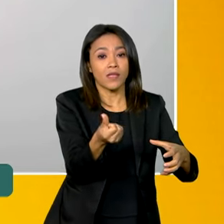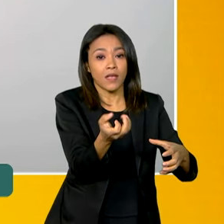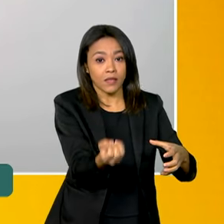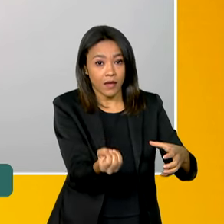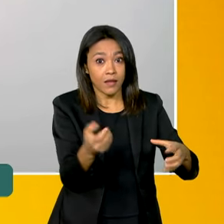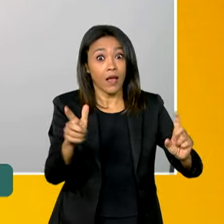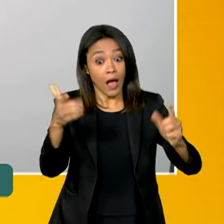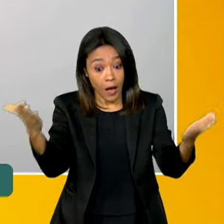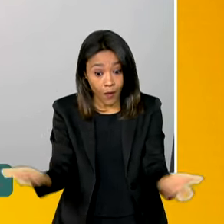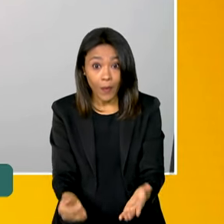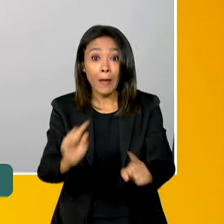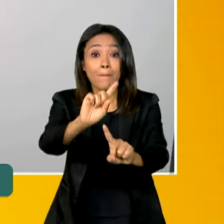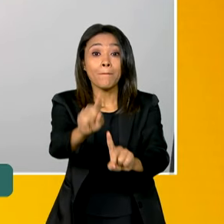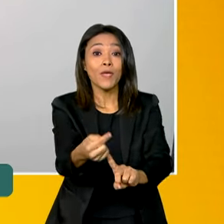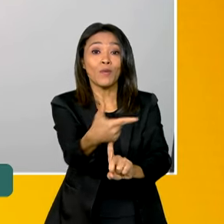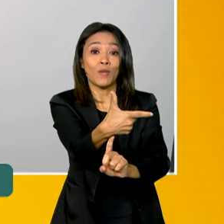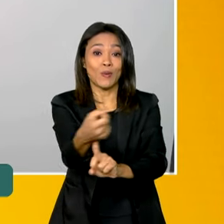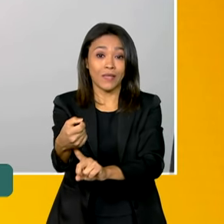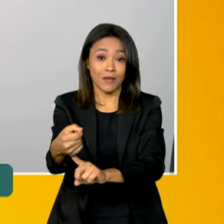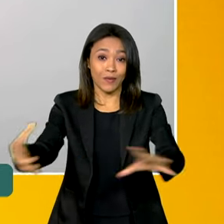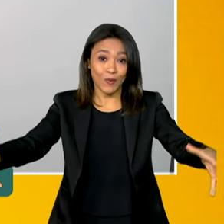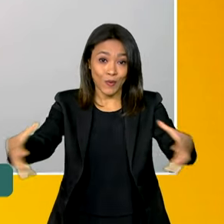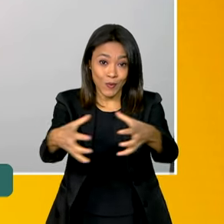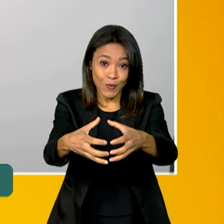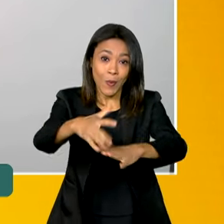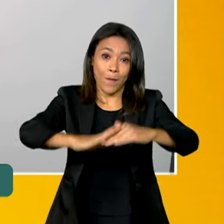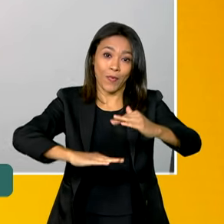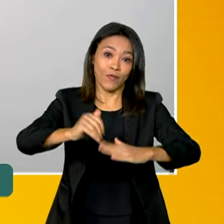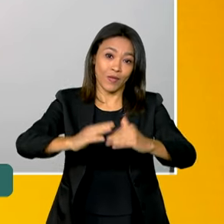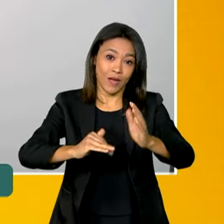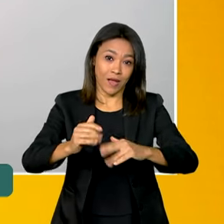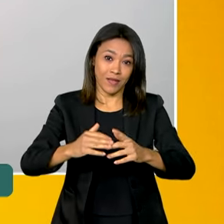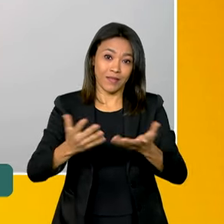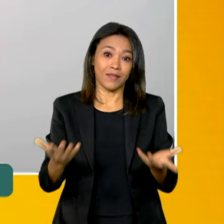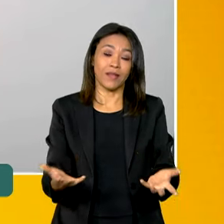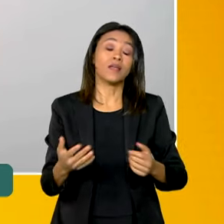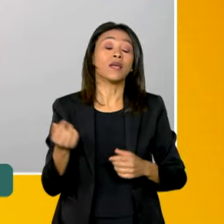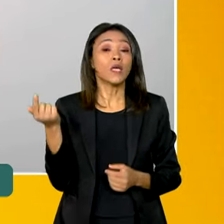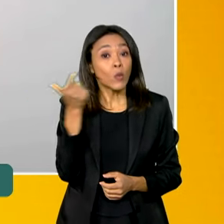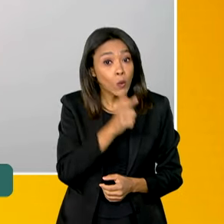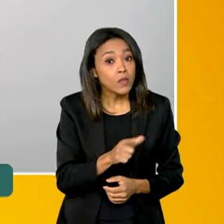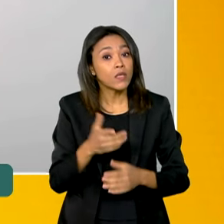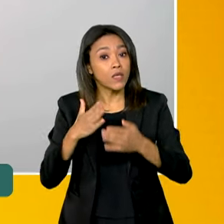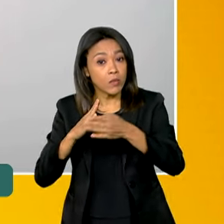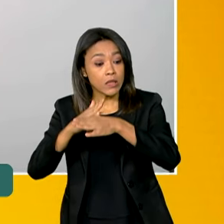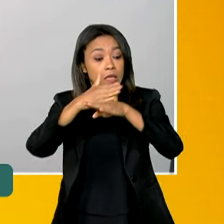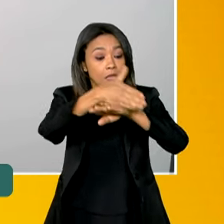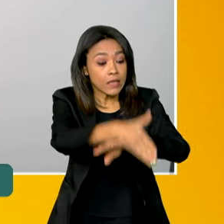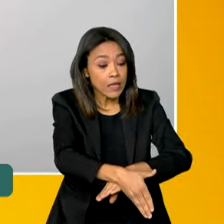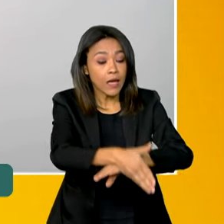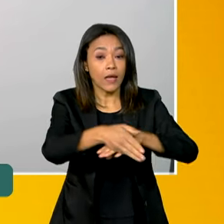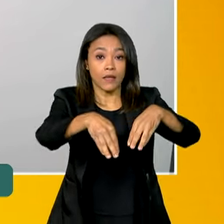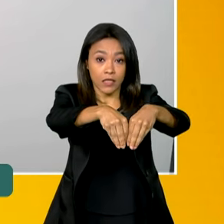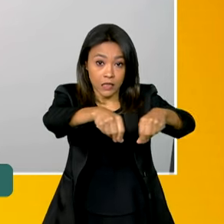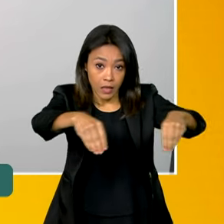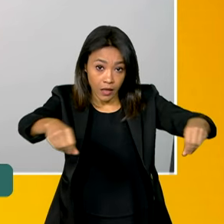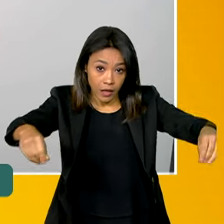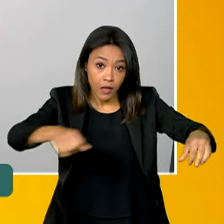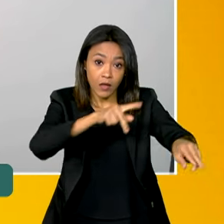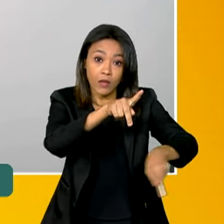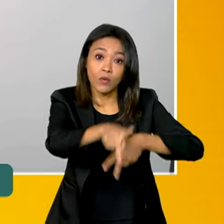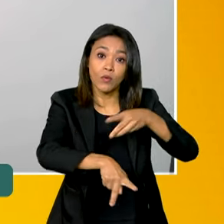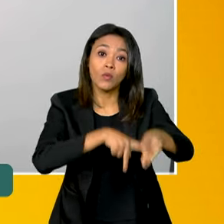com mais de 1.200 profissionais. E aí, com isso, a gente conseguiu adentrar os territórios, onde a gente tinha